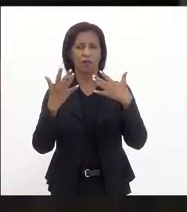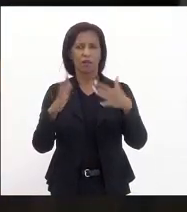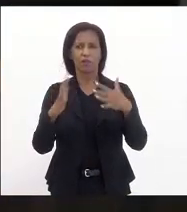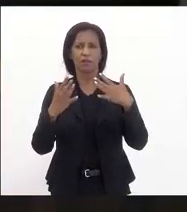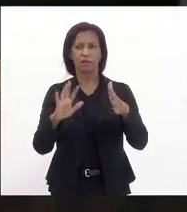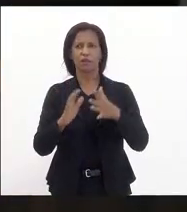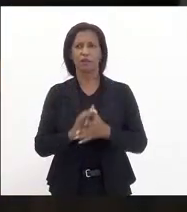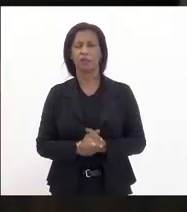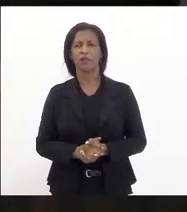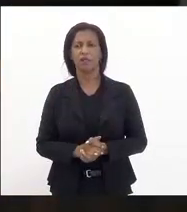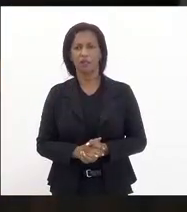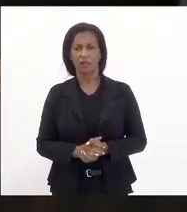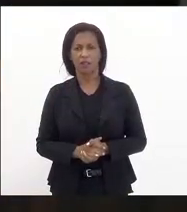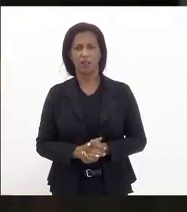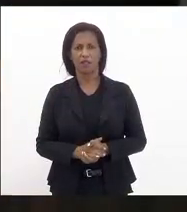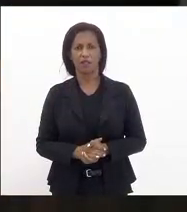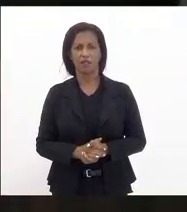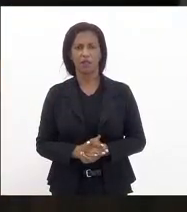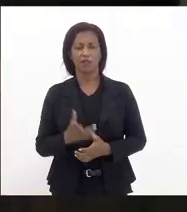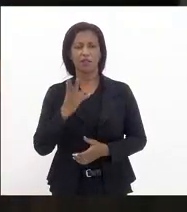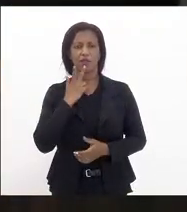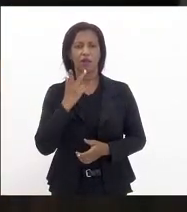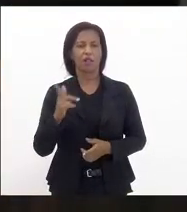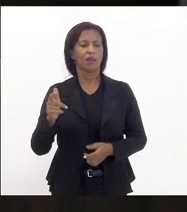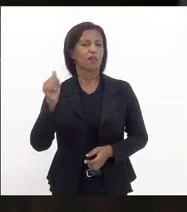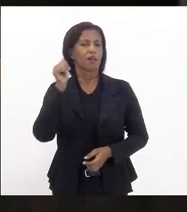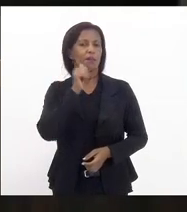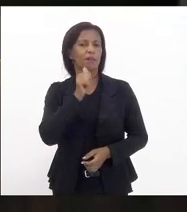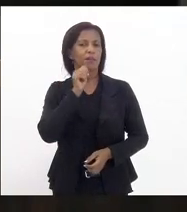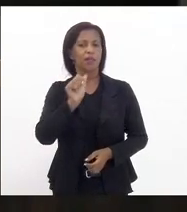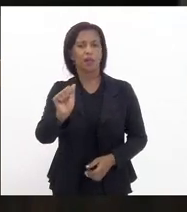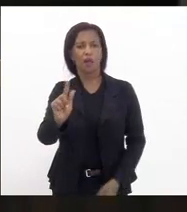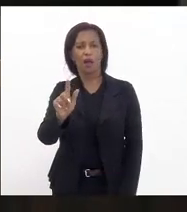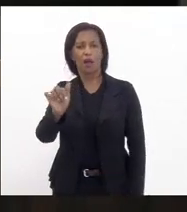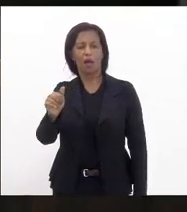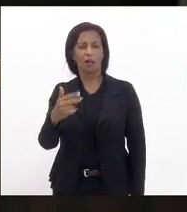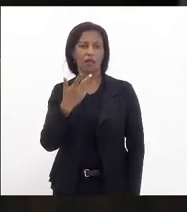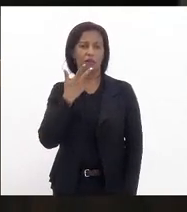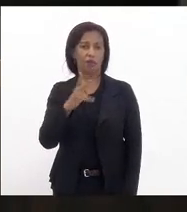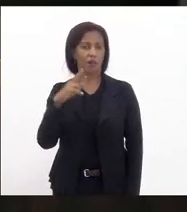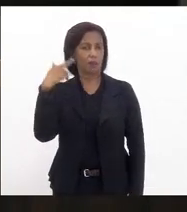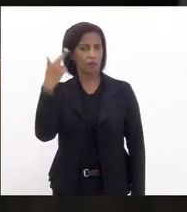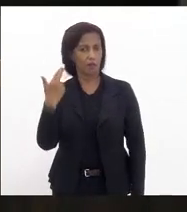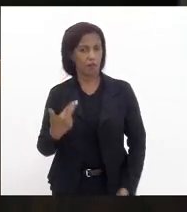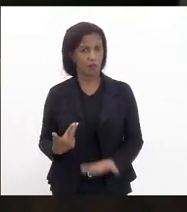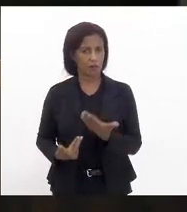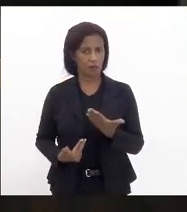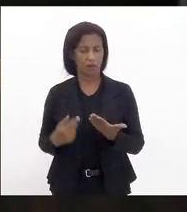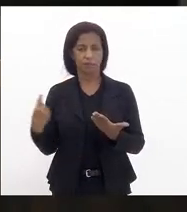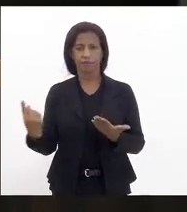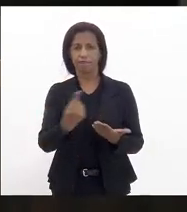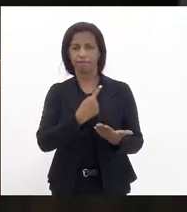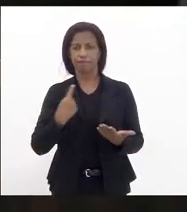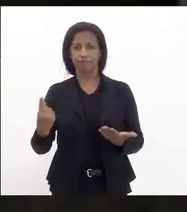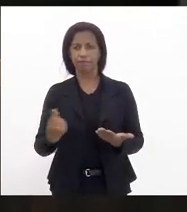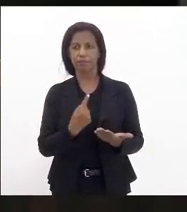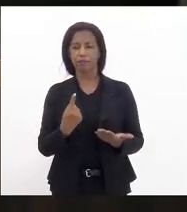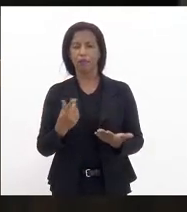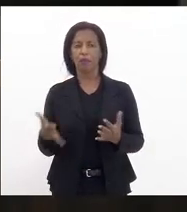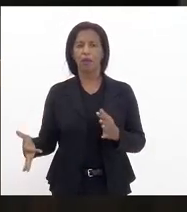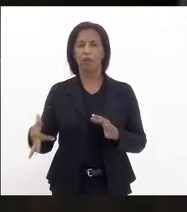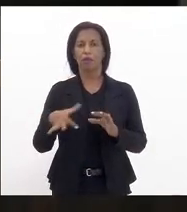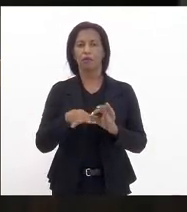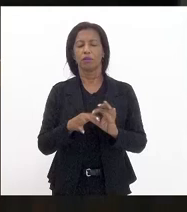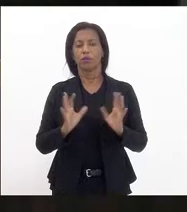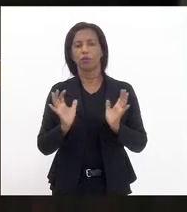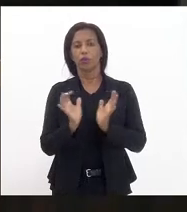e me solidarizar aí com a questão da menina Ágata trazida aqui pela deputada Renata nós integramos